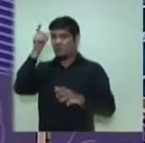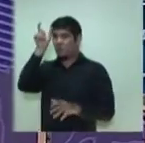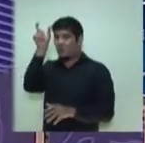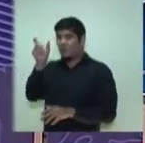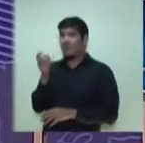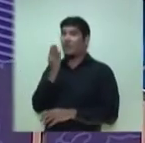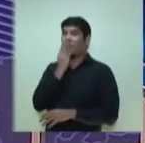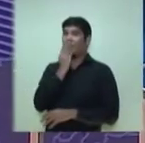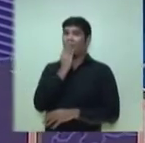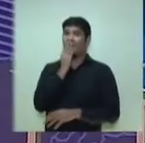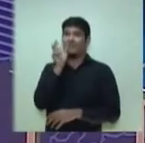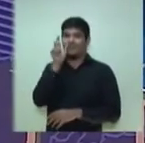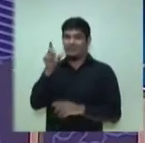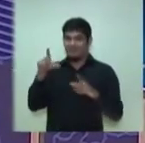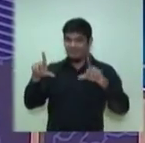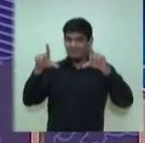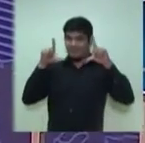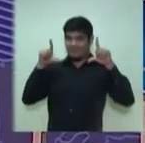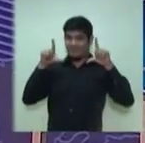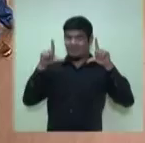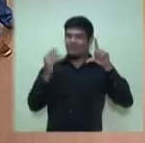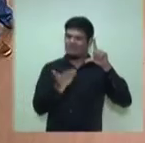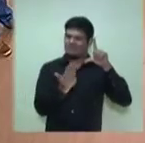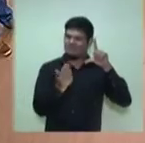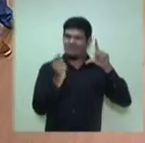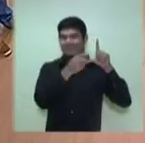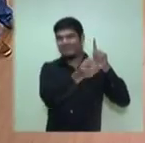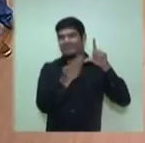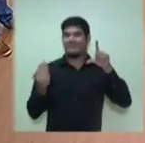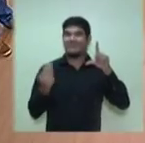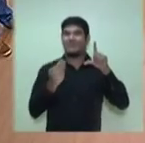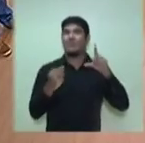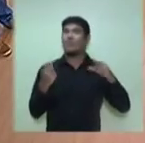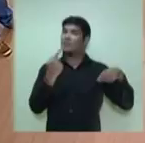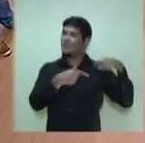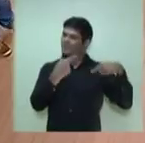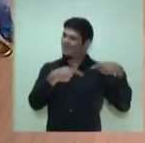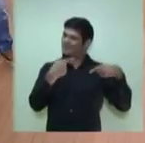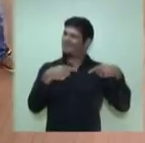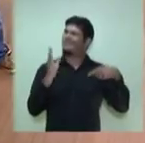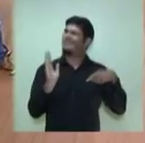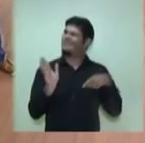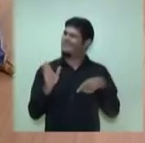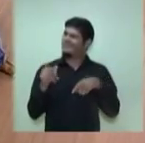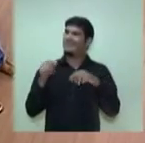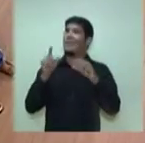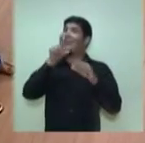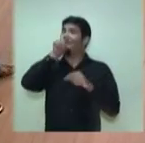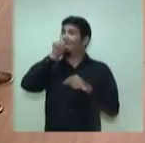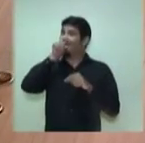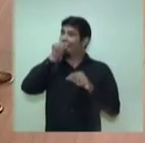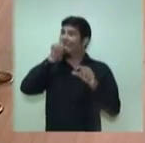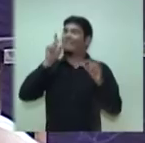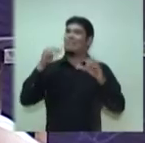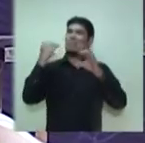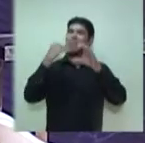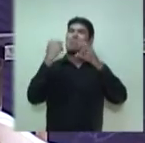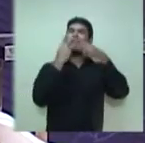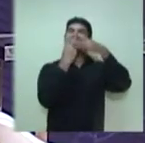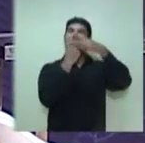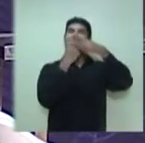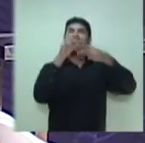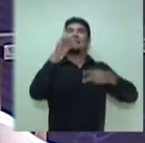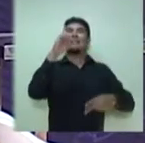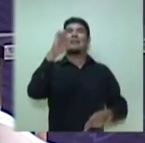Neto, que estava aqui na caixinha. O senhor pode chegar aqui, candidato? Só lembrando que o nosso debate já está sendo muito comentado no Twitter. Continue usando a hashtag